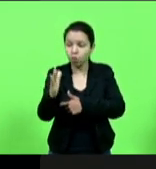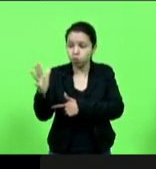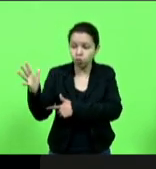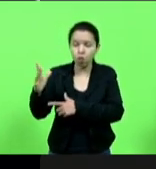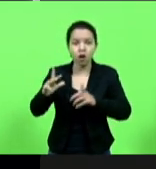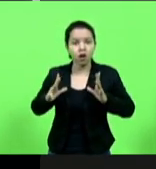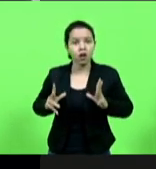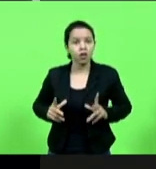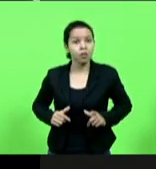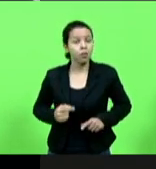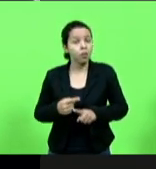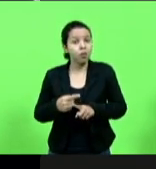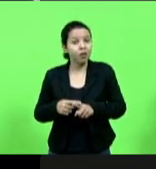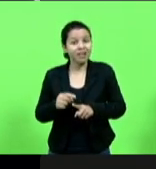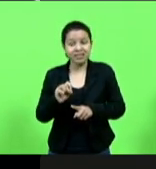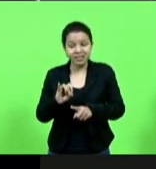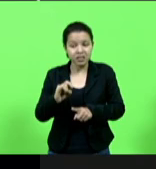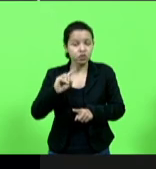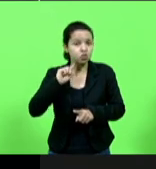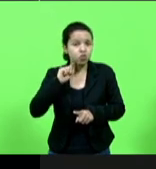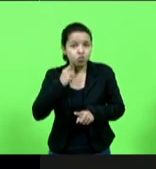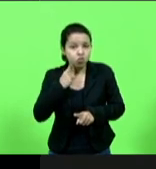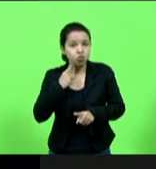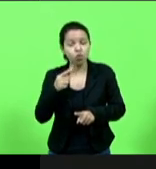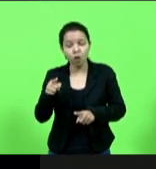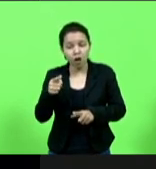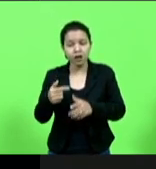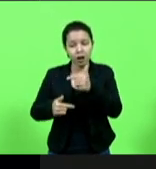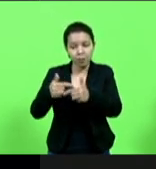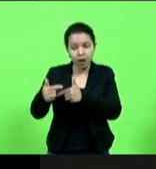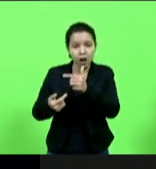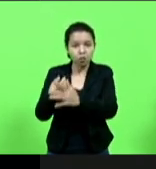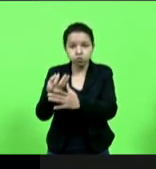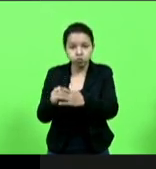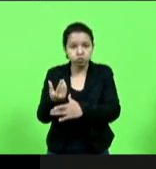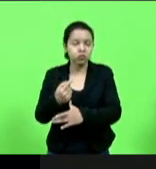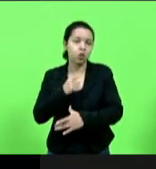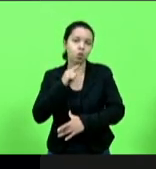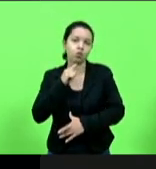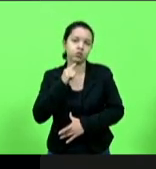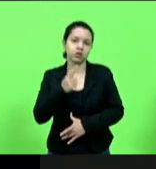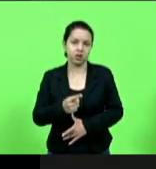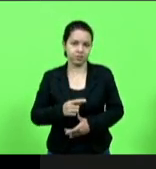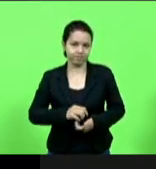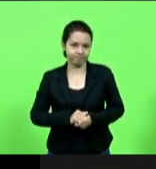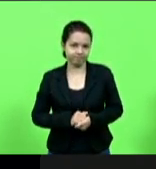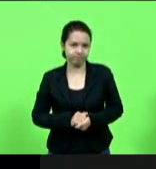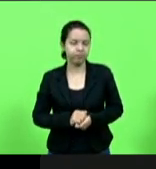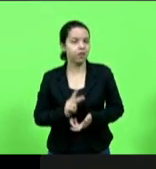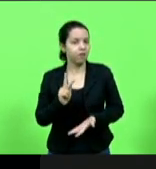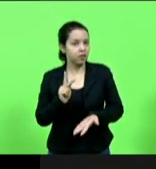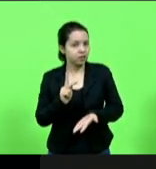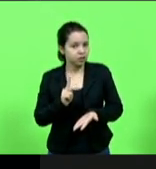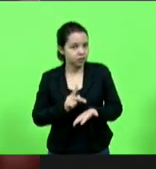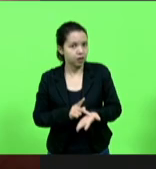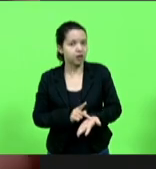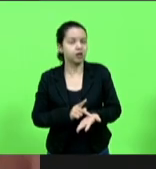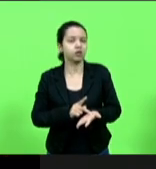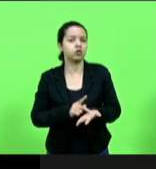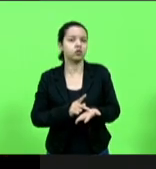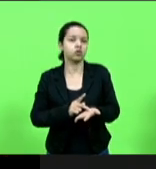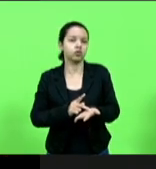ele não vai produzir então é realmente deputada Marlene deputado Silvio uma